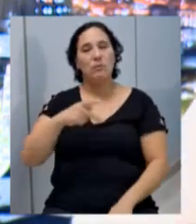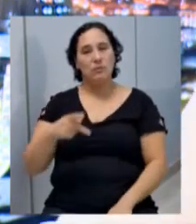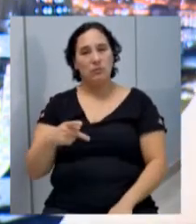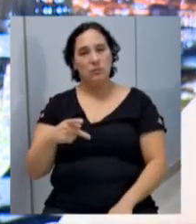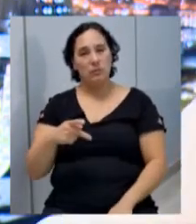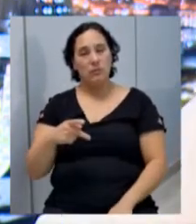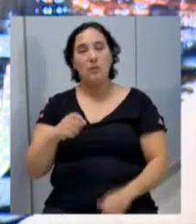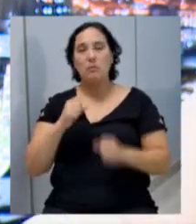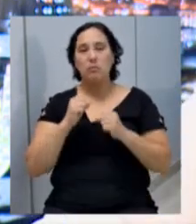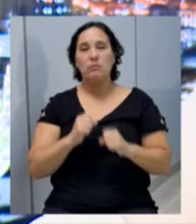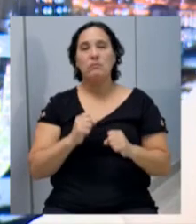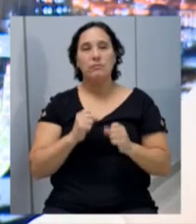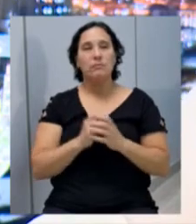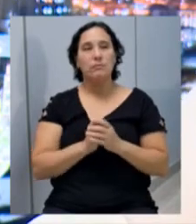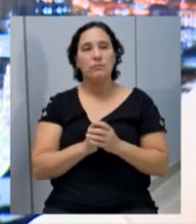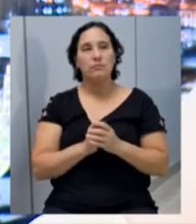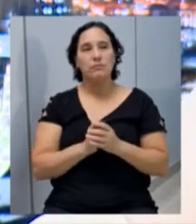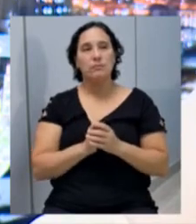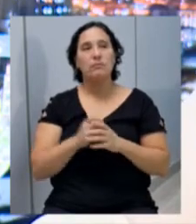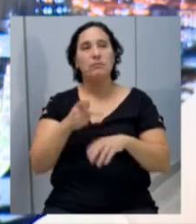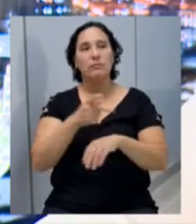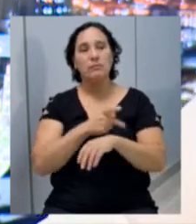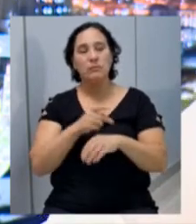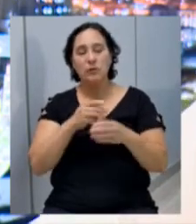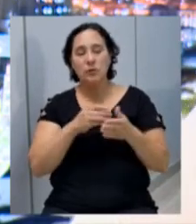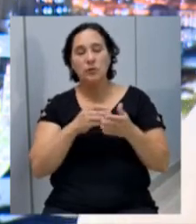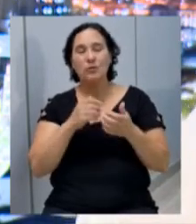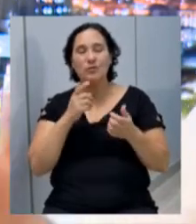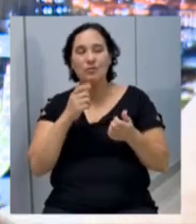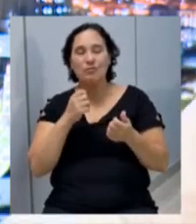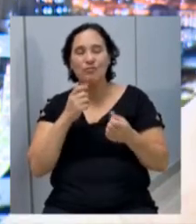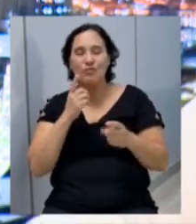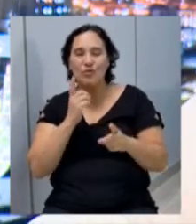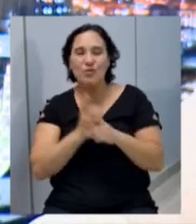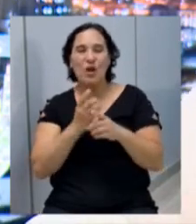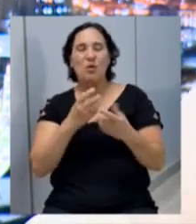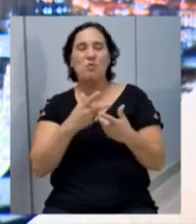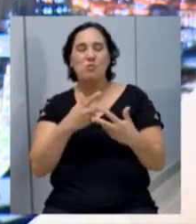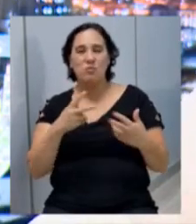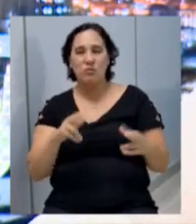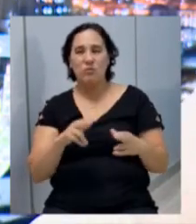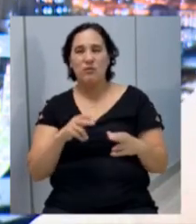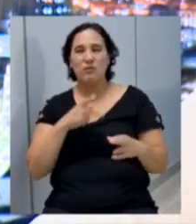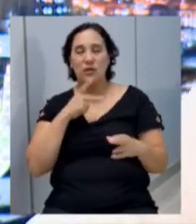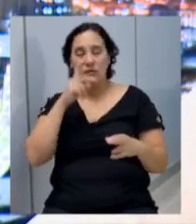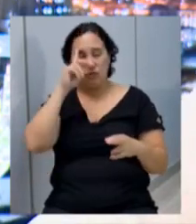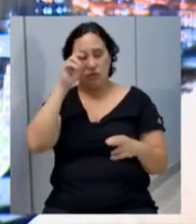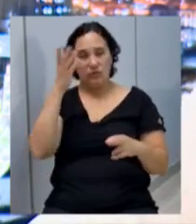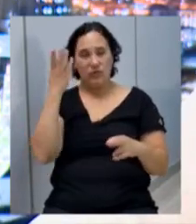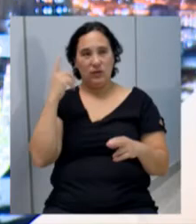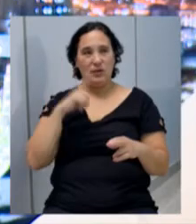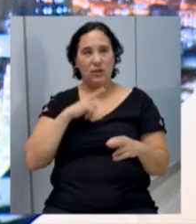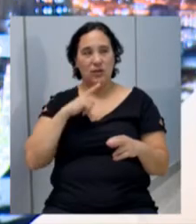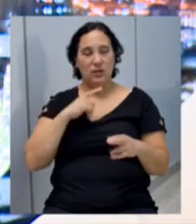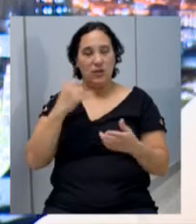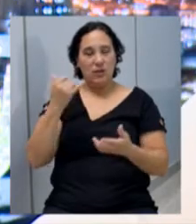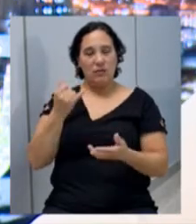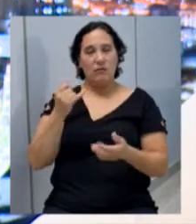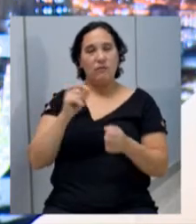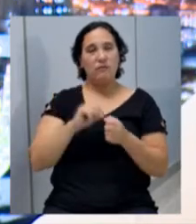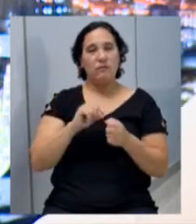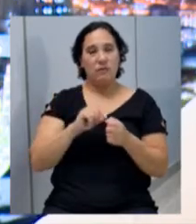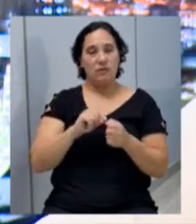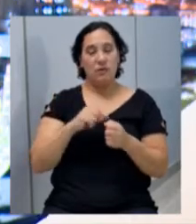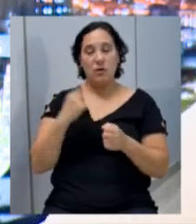para que possamos buscar uma saída se, como dizia outro dia, se quem tem a caneta não faz,